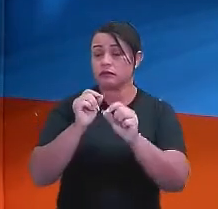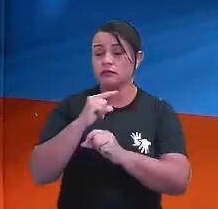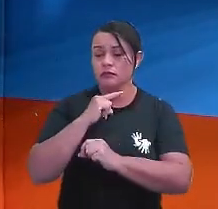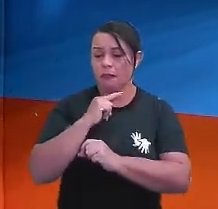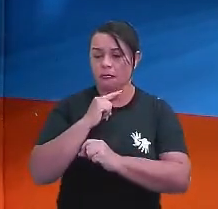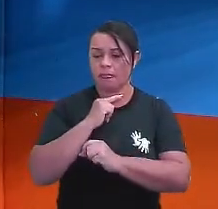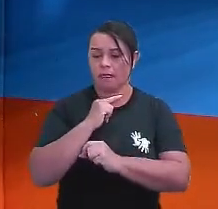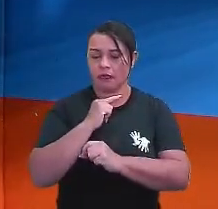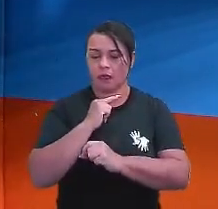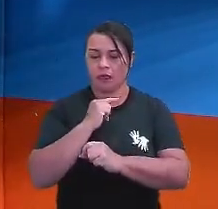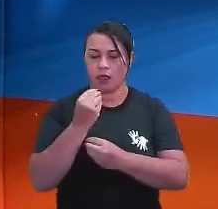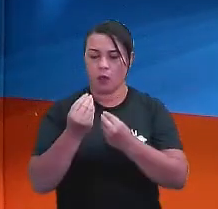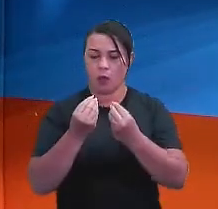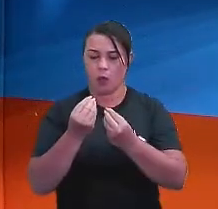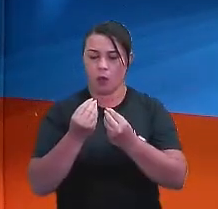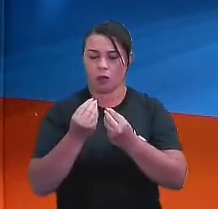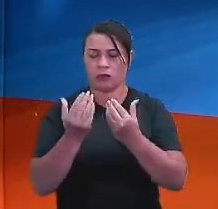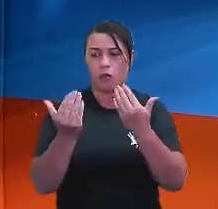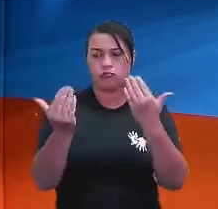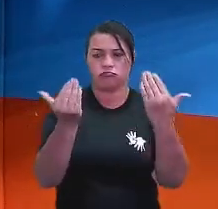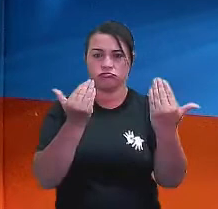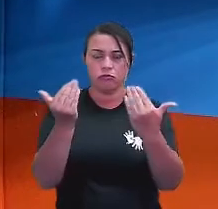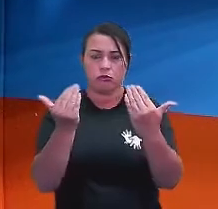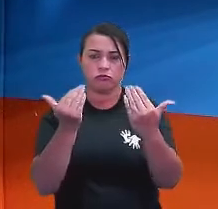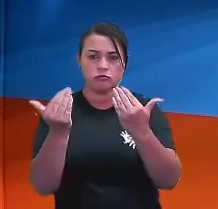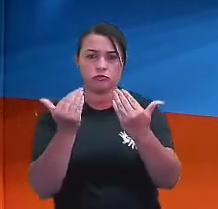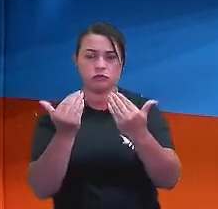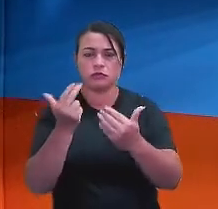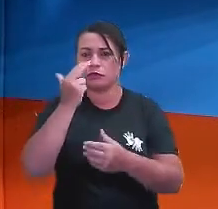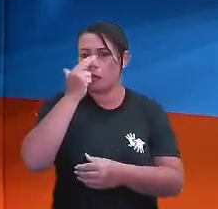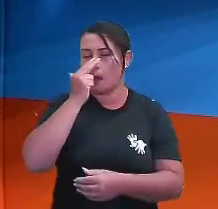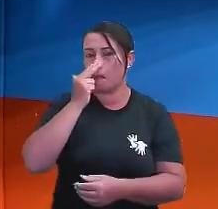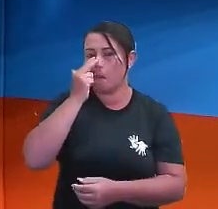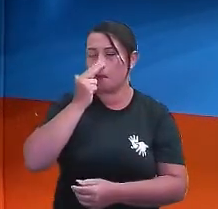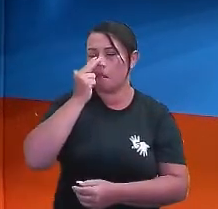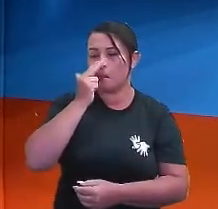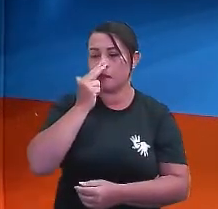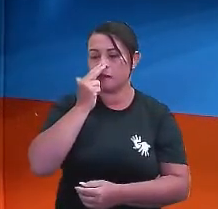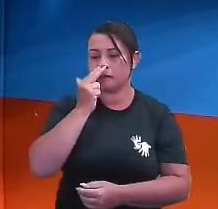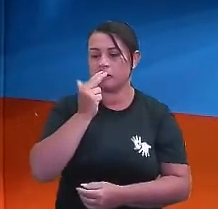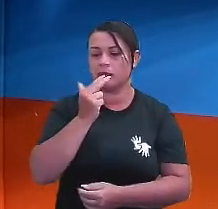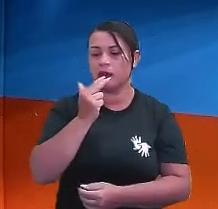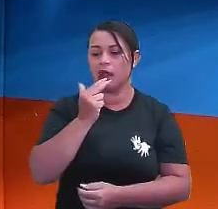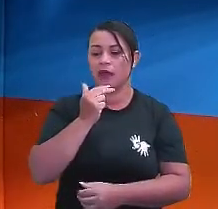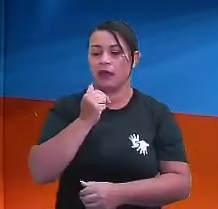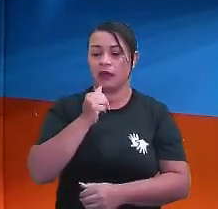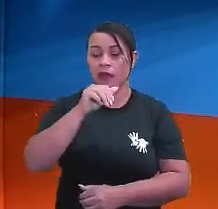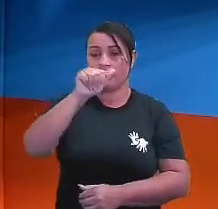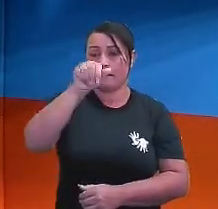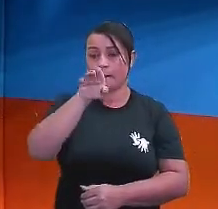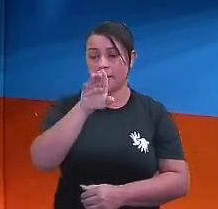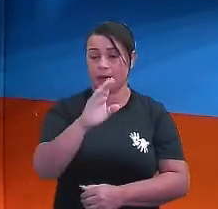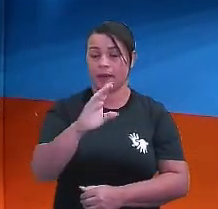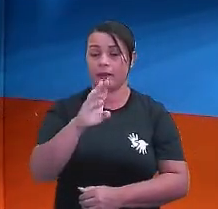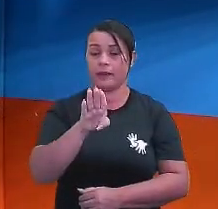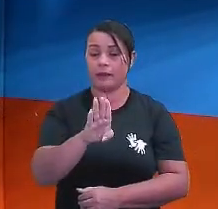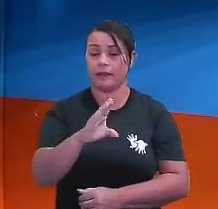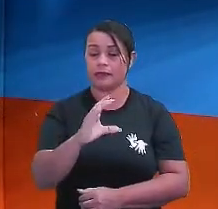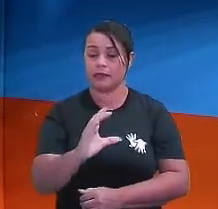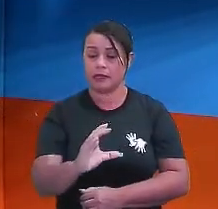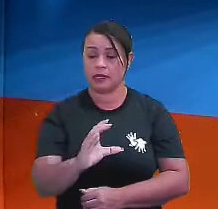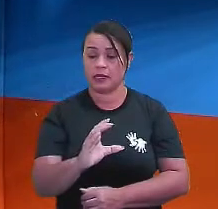proporcionalidade. Eles são proporcionais, eles têm a mesma medida. Ou seja, AB está para BC,